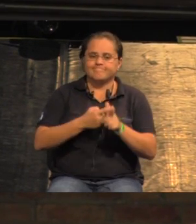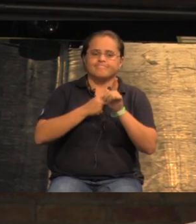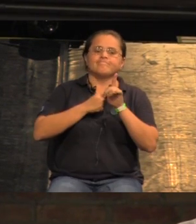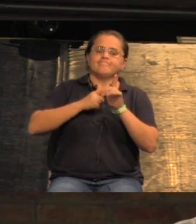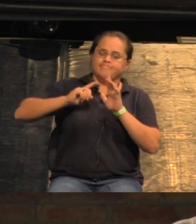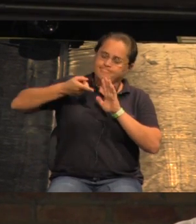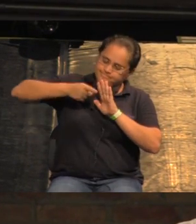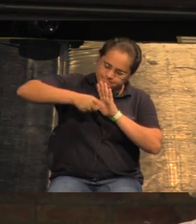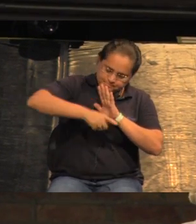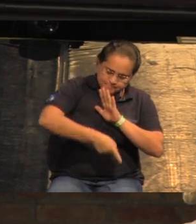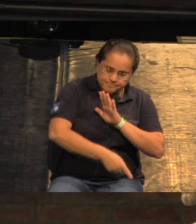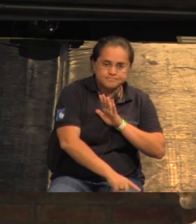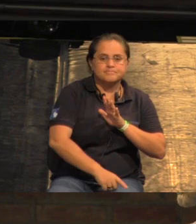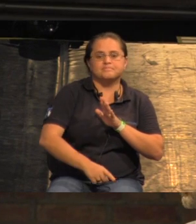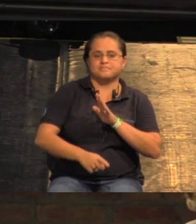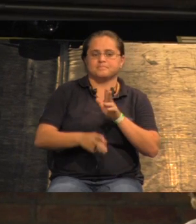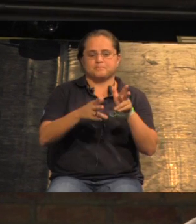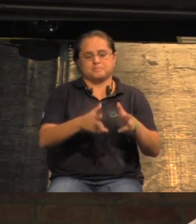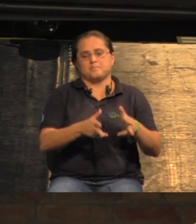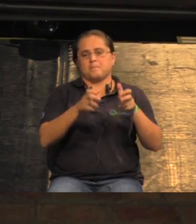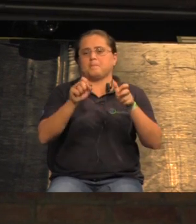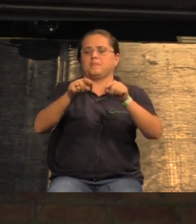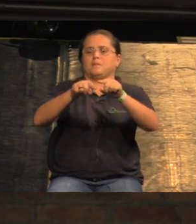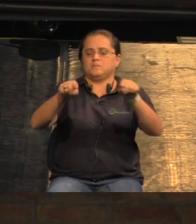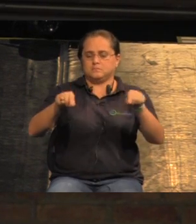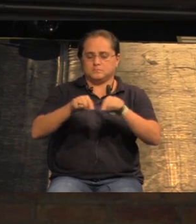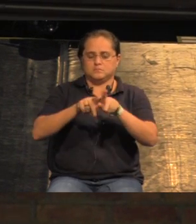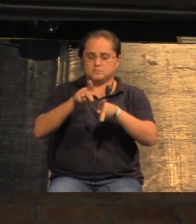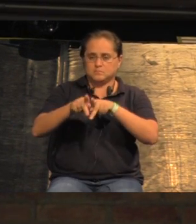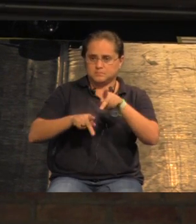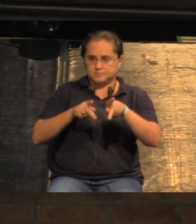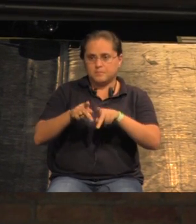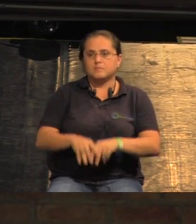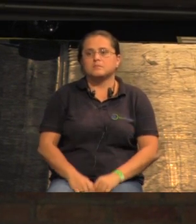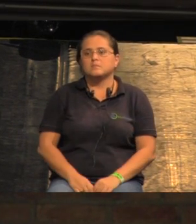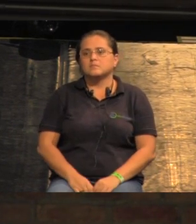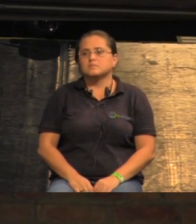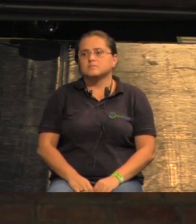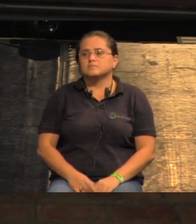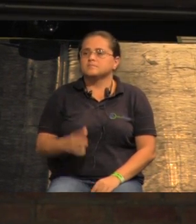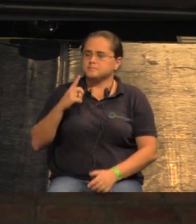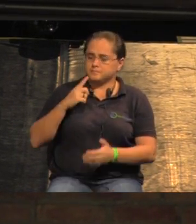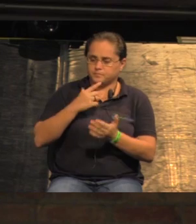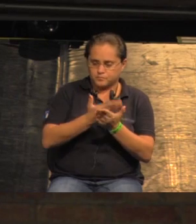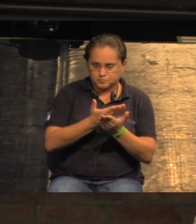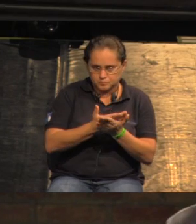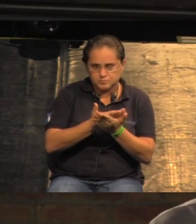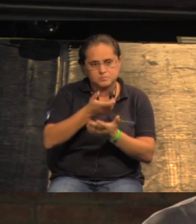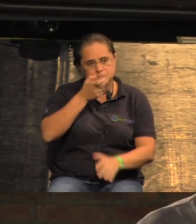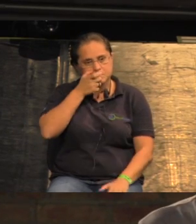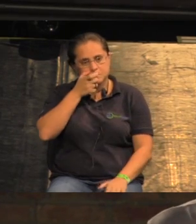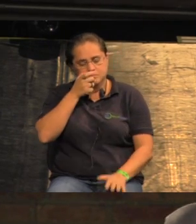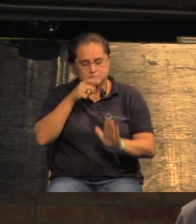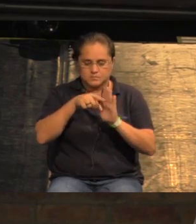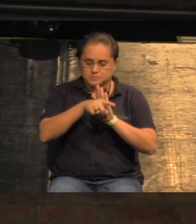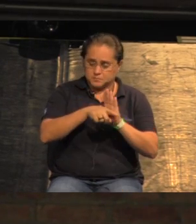duradoura da percepção que se tem do bem comum, do espaço público. Tem um estudo interessante de